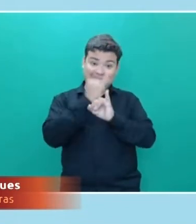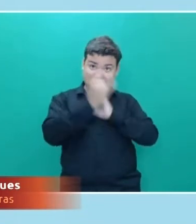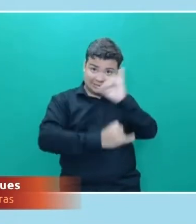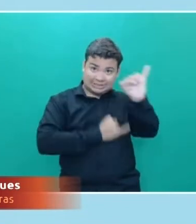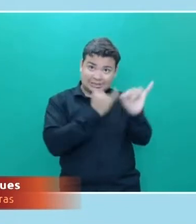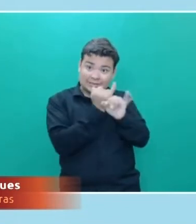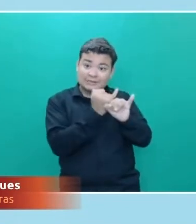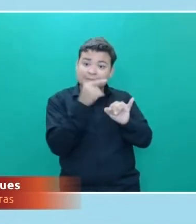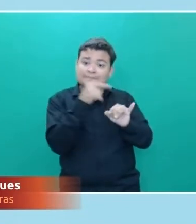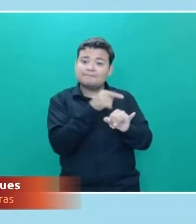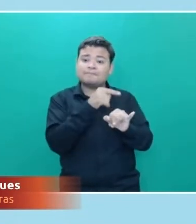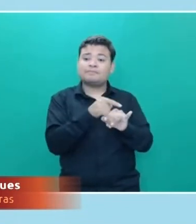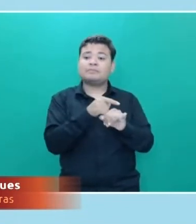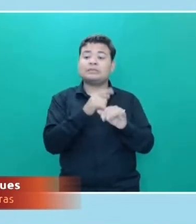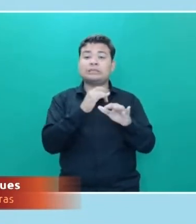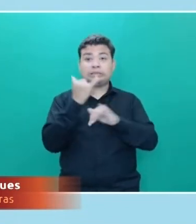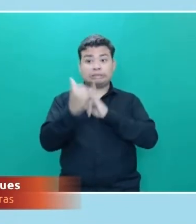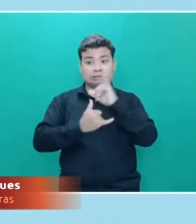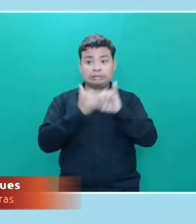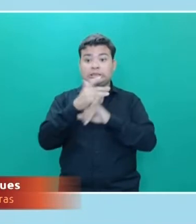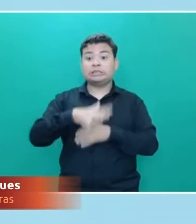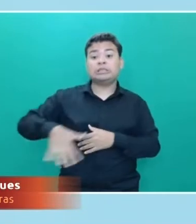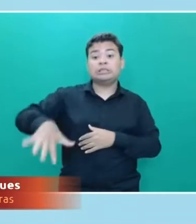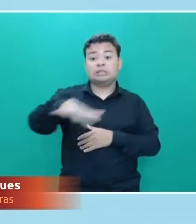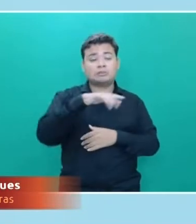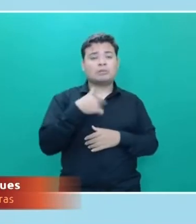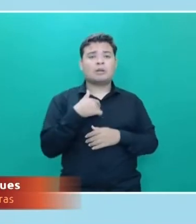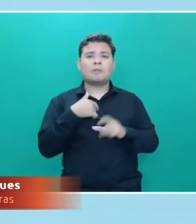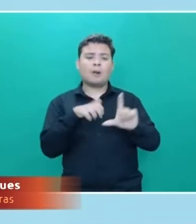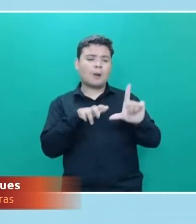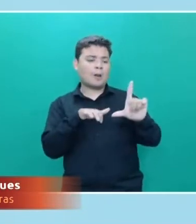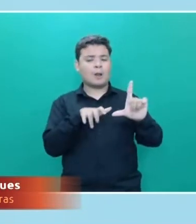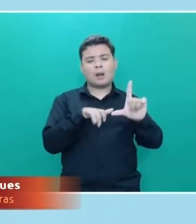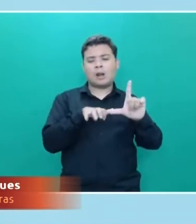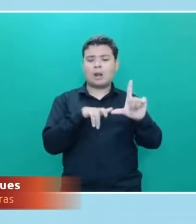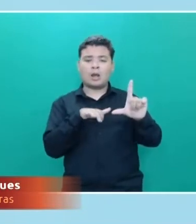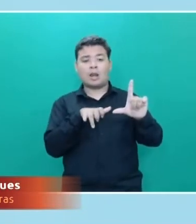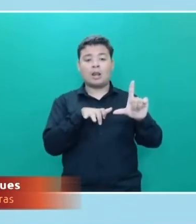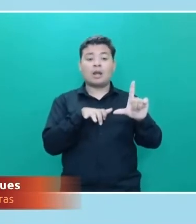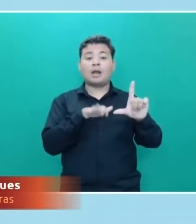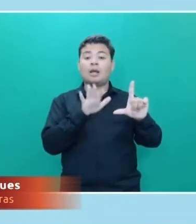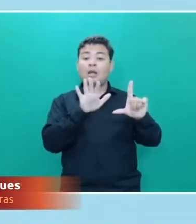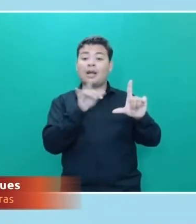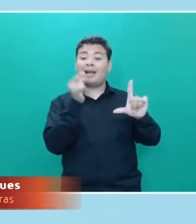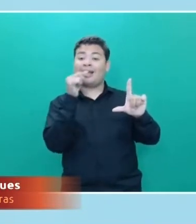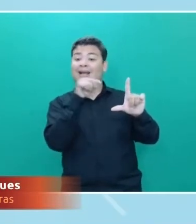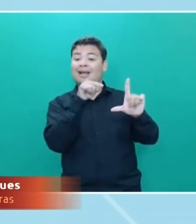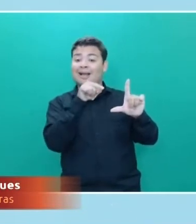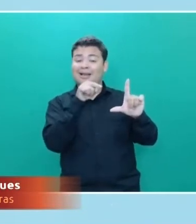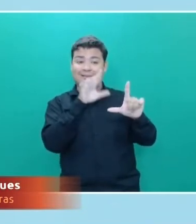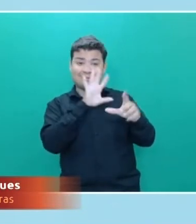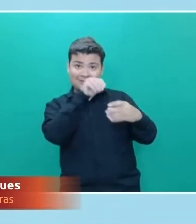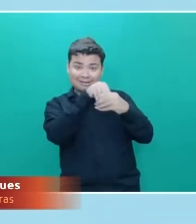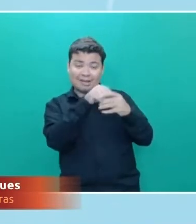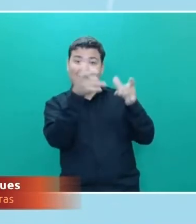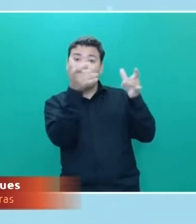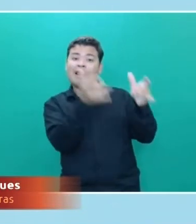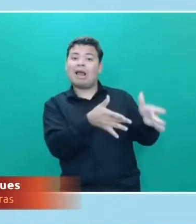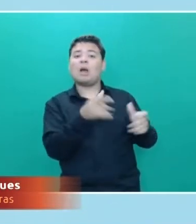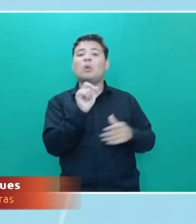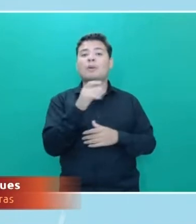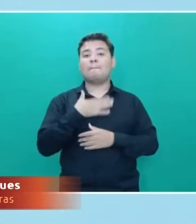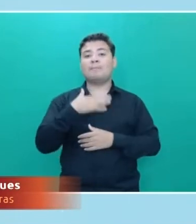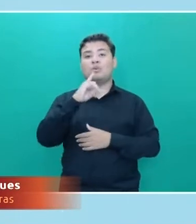a grande web, a gente navega e acaba deixando aquilo que nós chamamos de IP, que é o